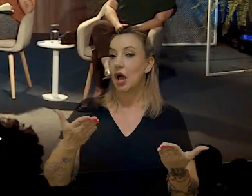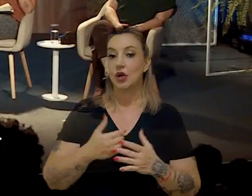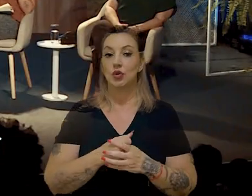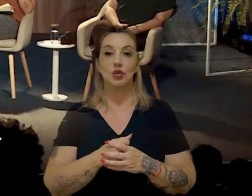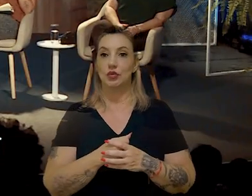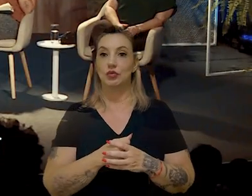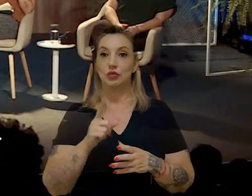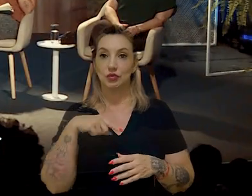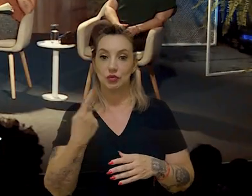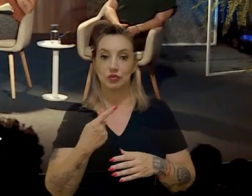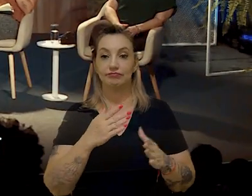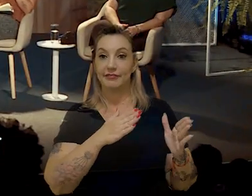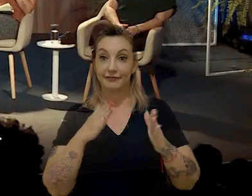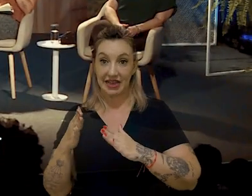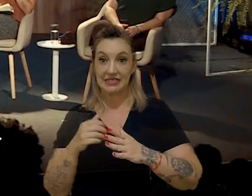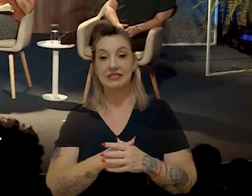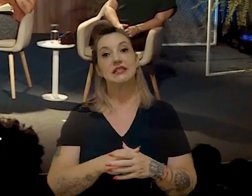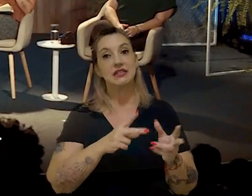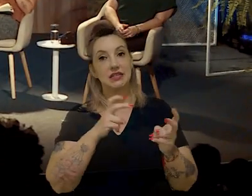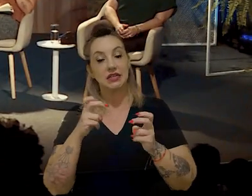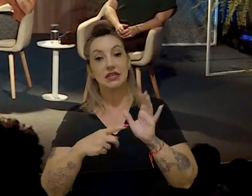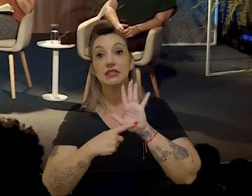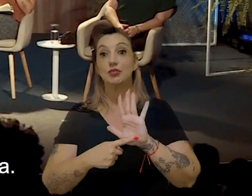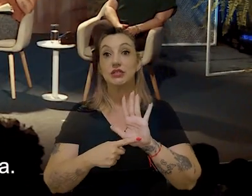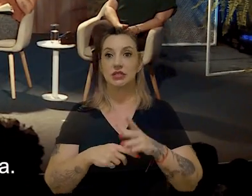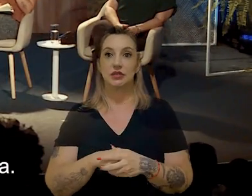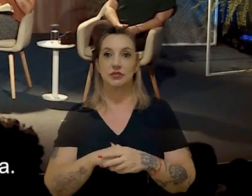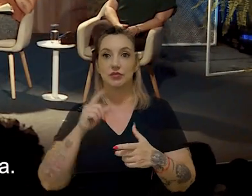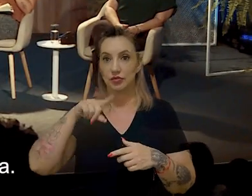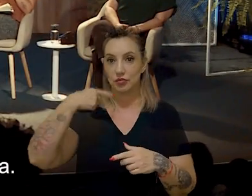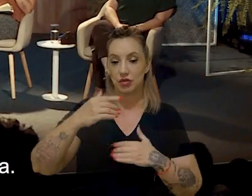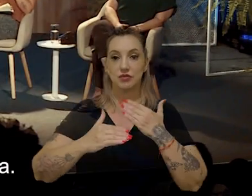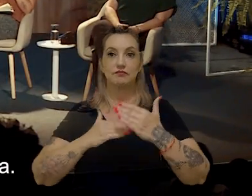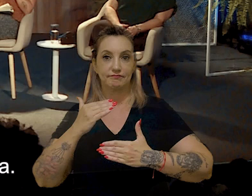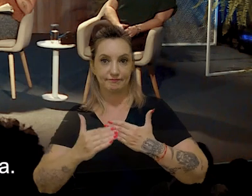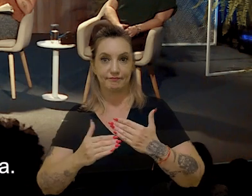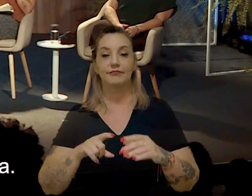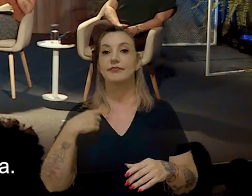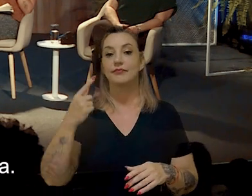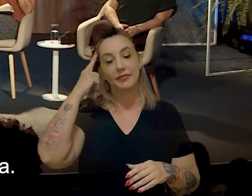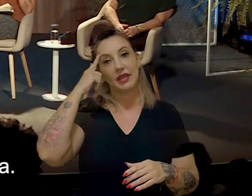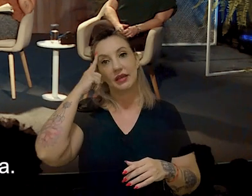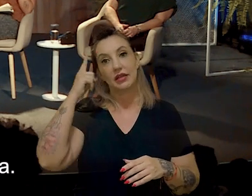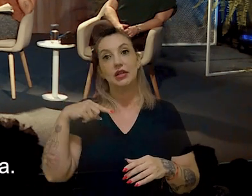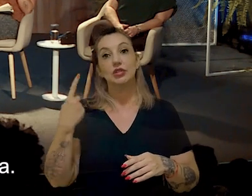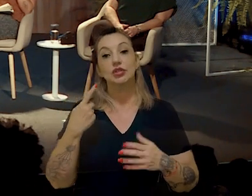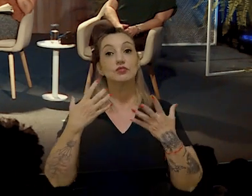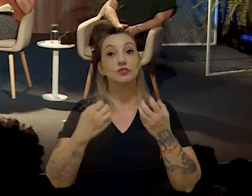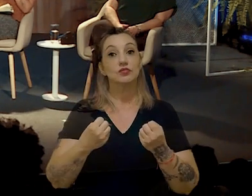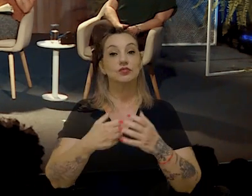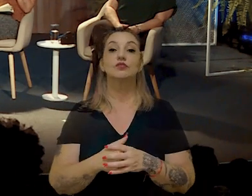agora estamos nessa fase de olhar a exposição. Os próximos passos é a gente pensar um pouco na nossa resiliência.